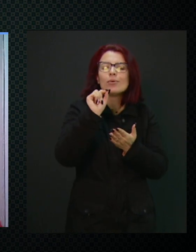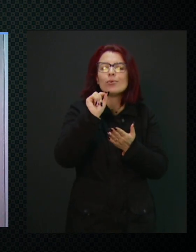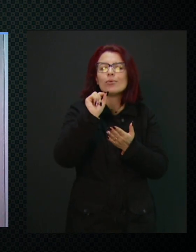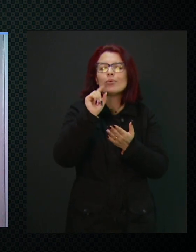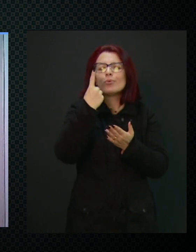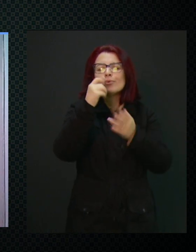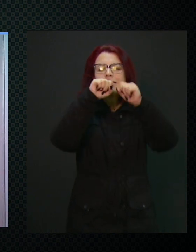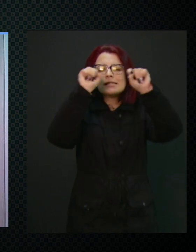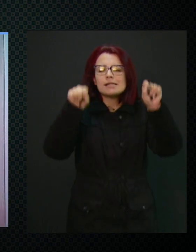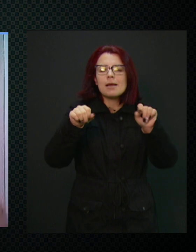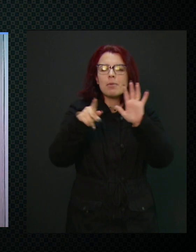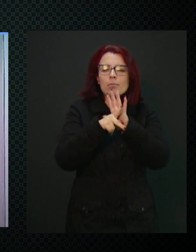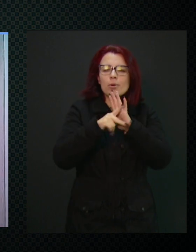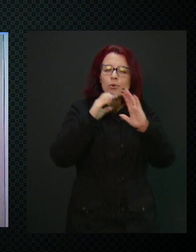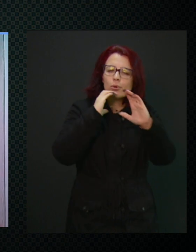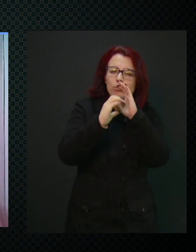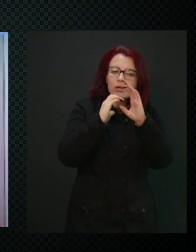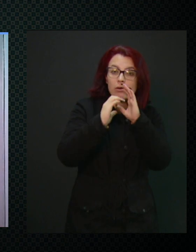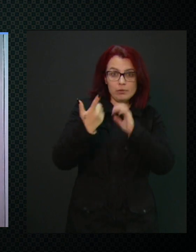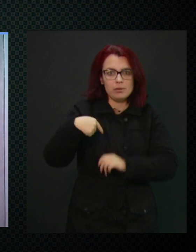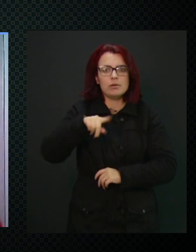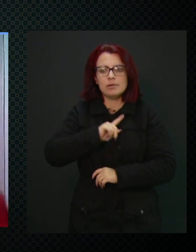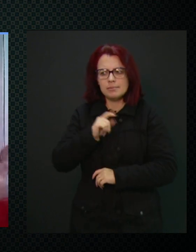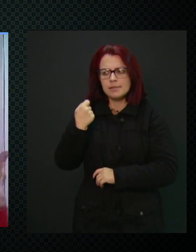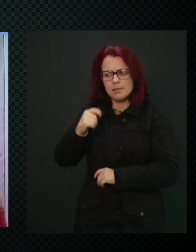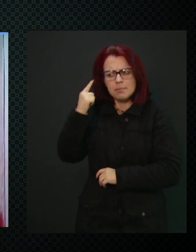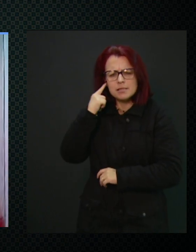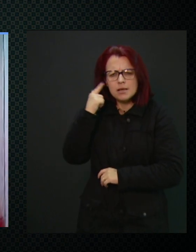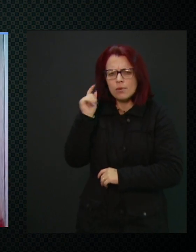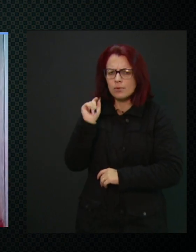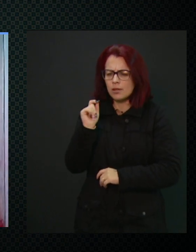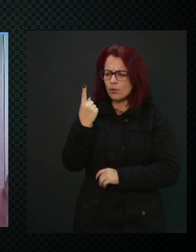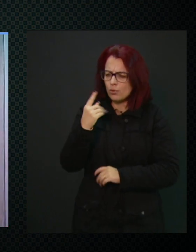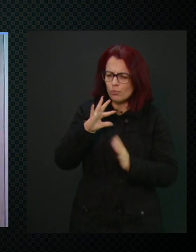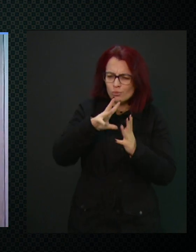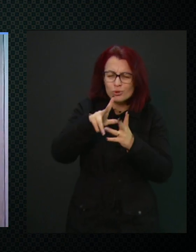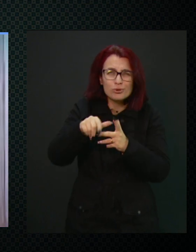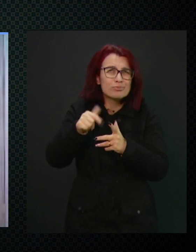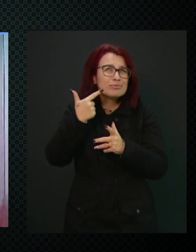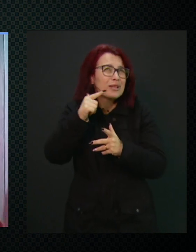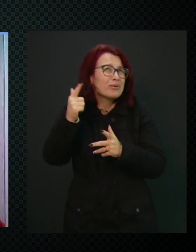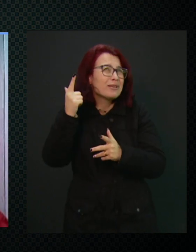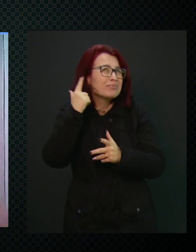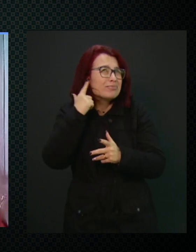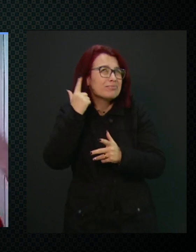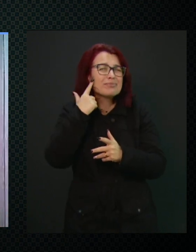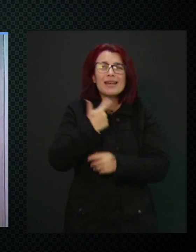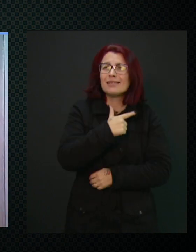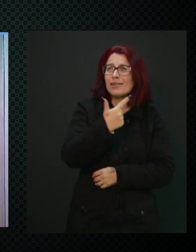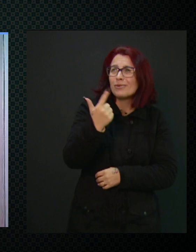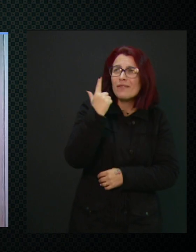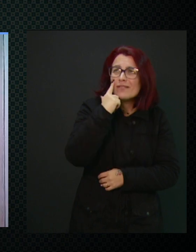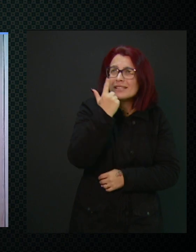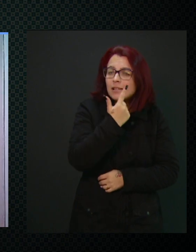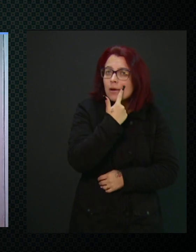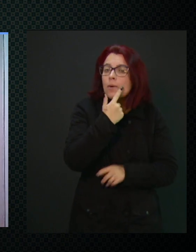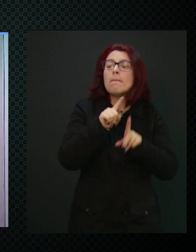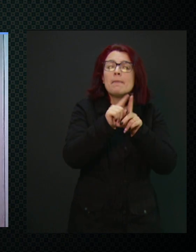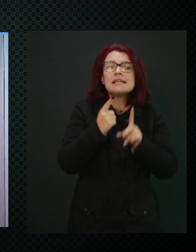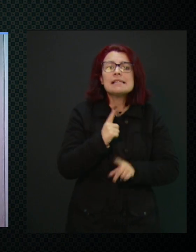Então, pensarmos, né? Em um mundo sem visão e sem audição, mas que existem muitas outras